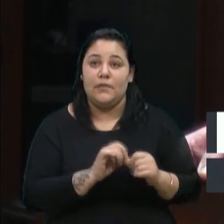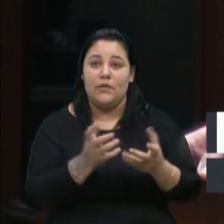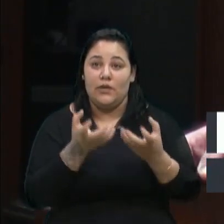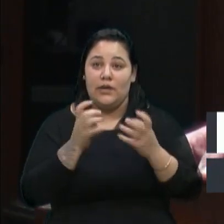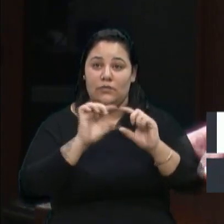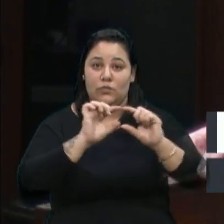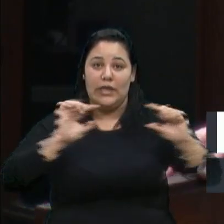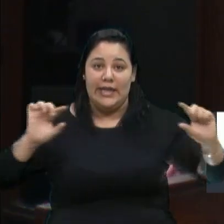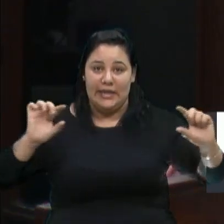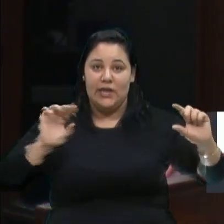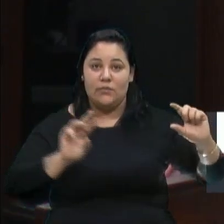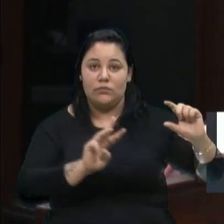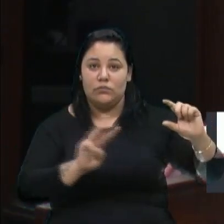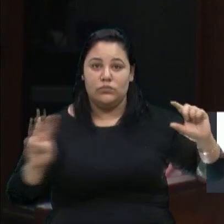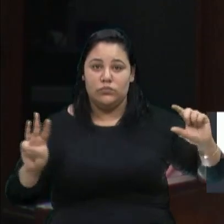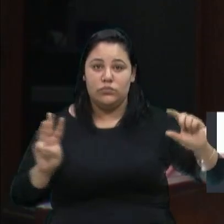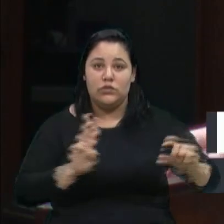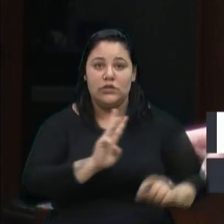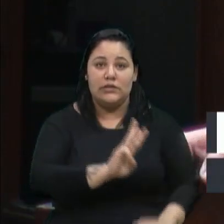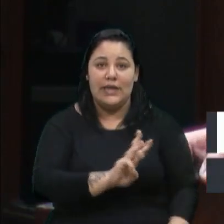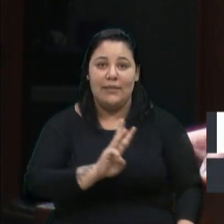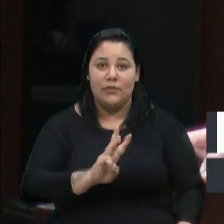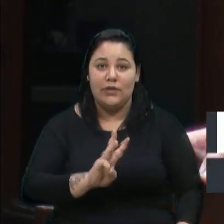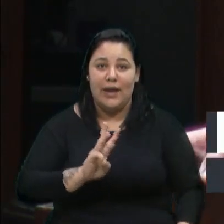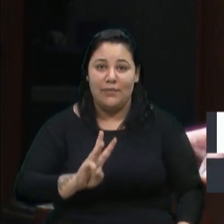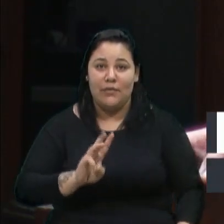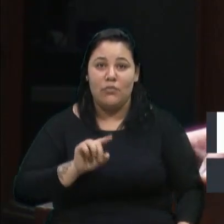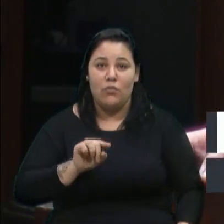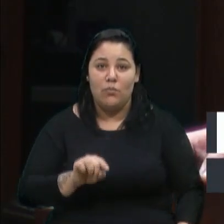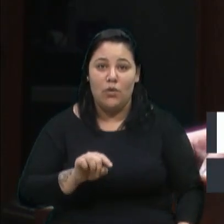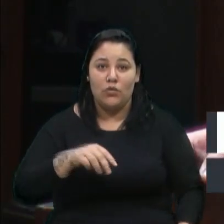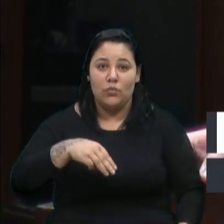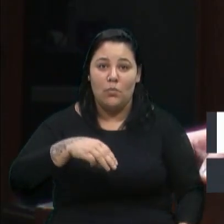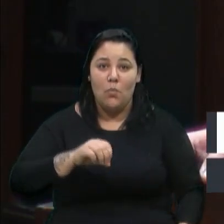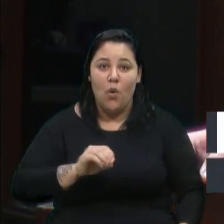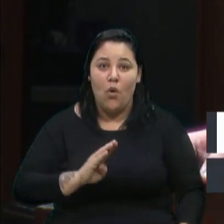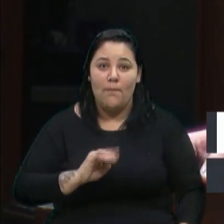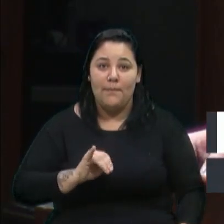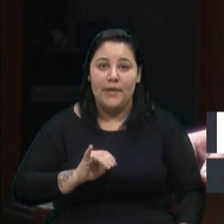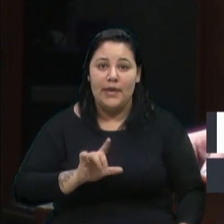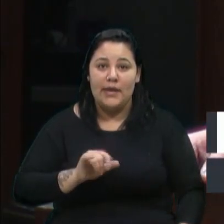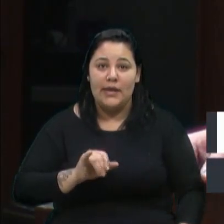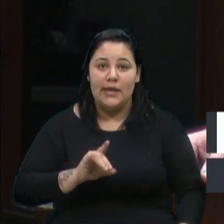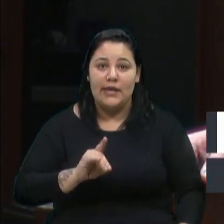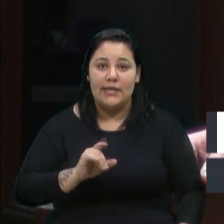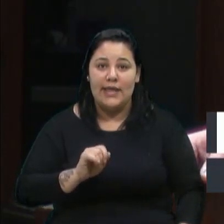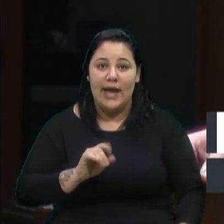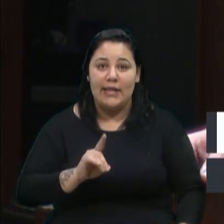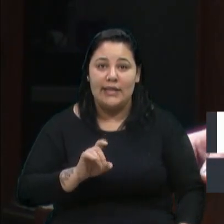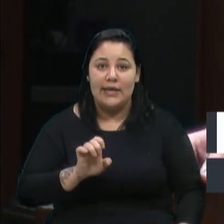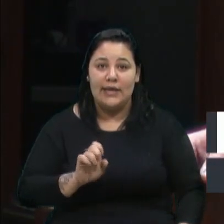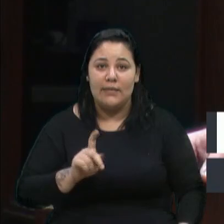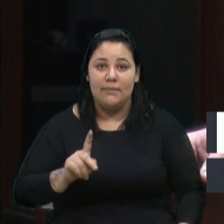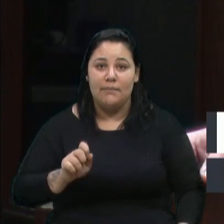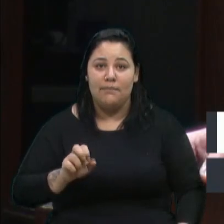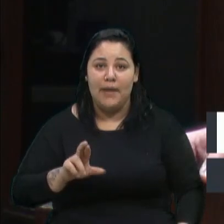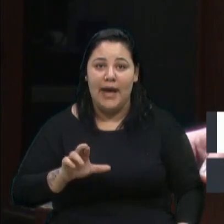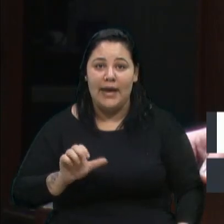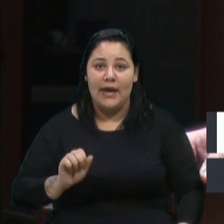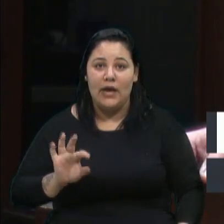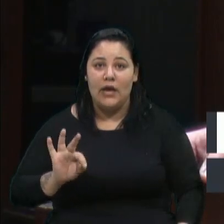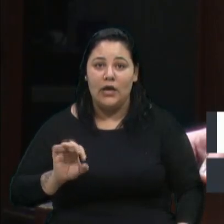link aqui a todos. É o www.mobilidadeparatodos.net